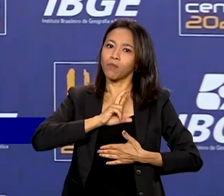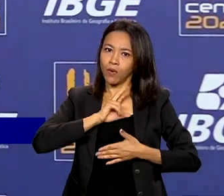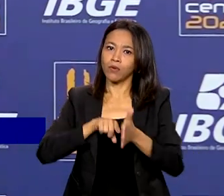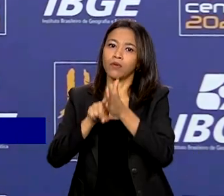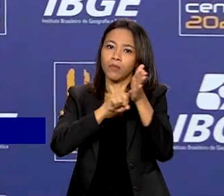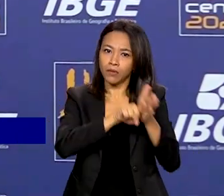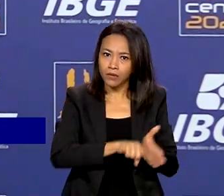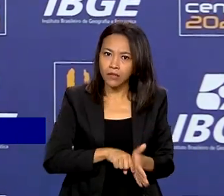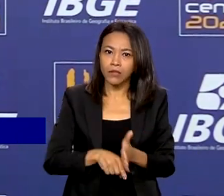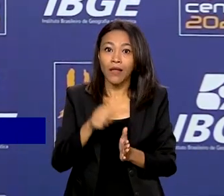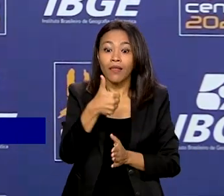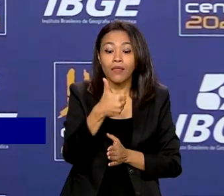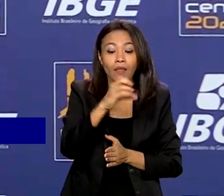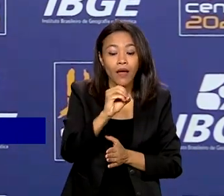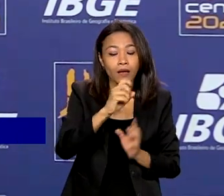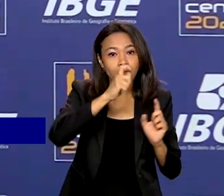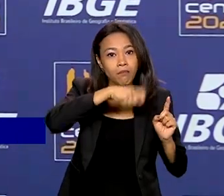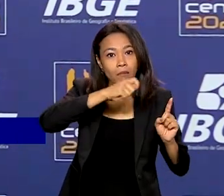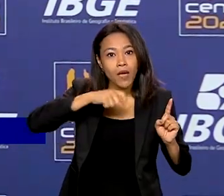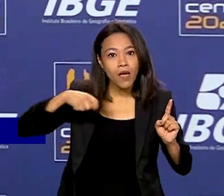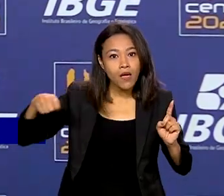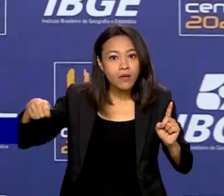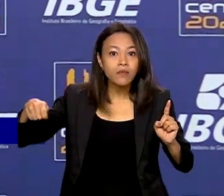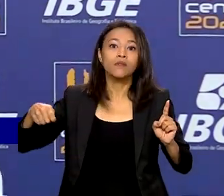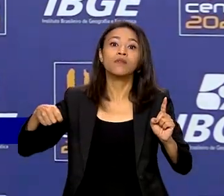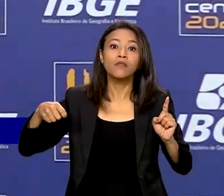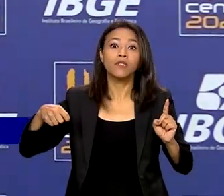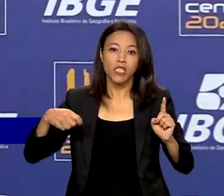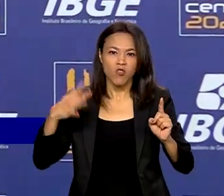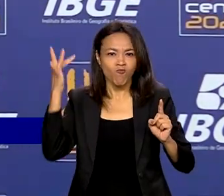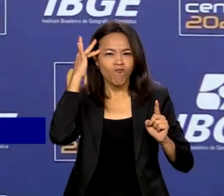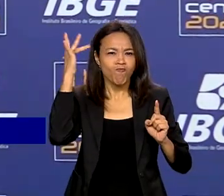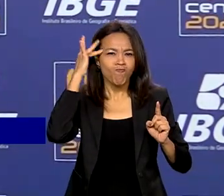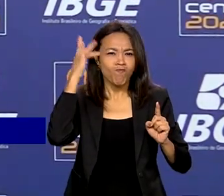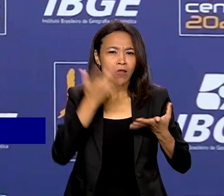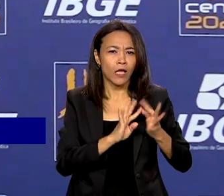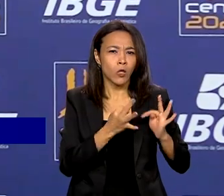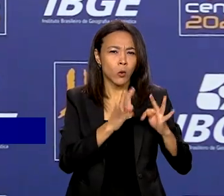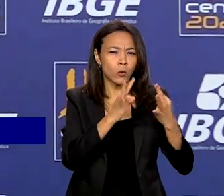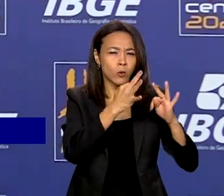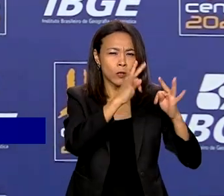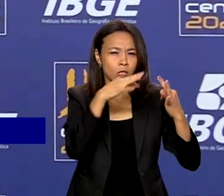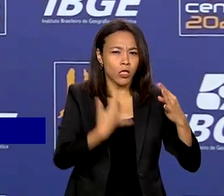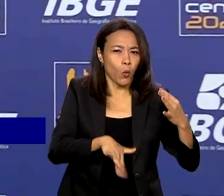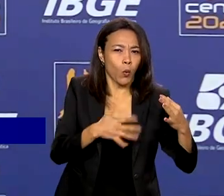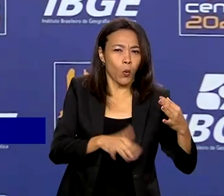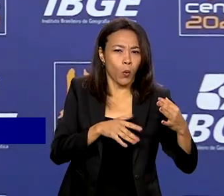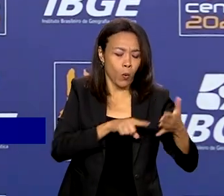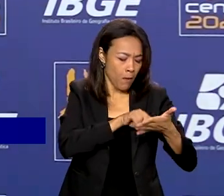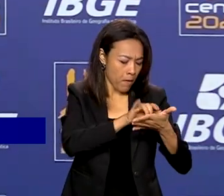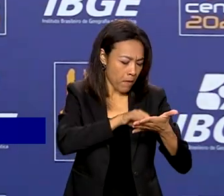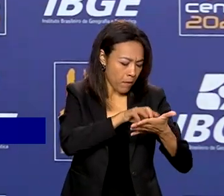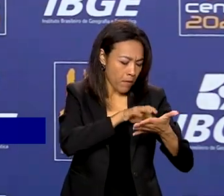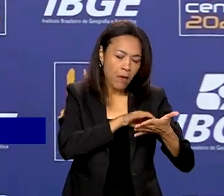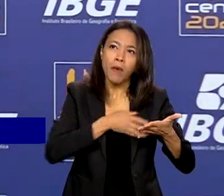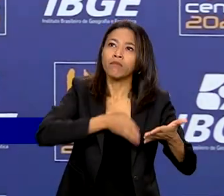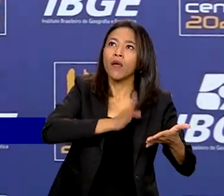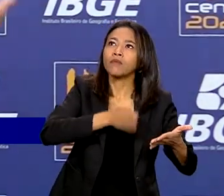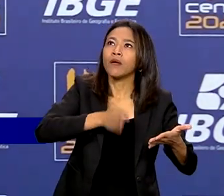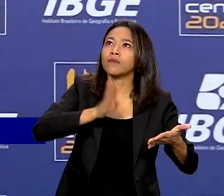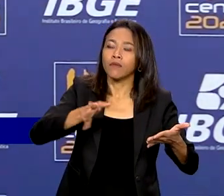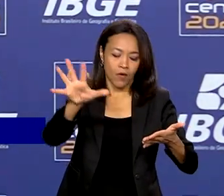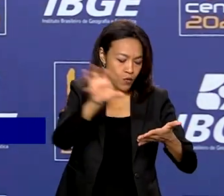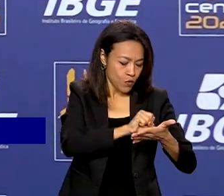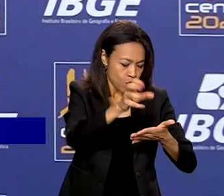10 meses utilizando ferramentas de ponta, ferramentas de geotecnologia, dashboard, para